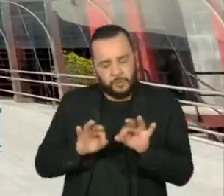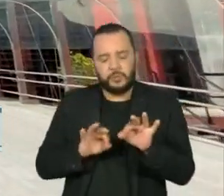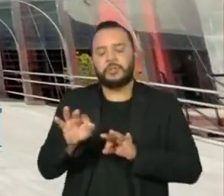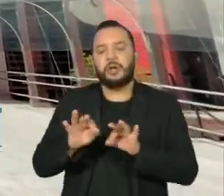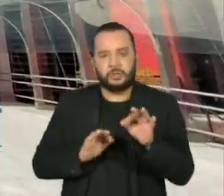Lespe até fevereiro.